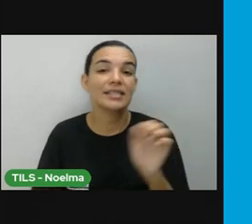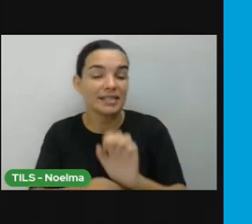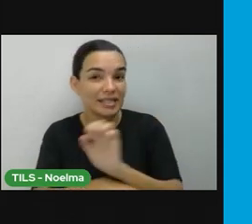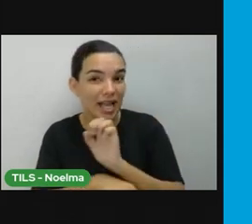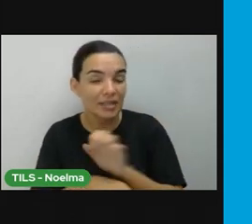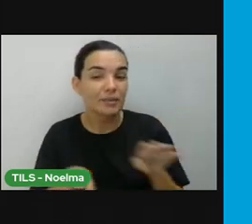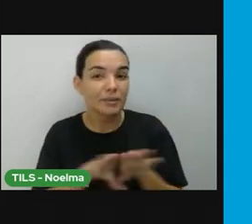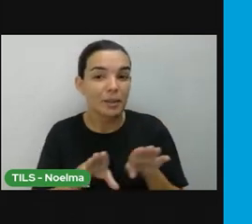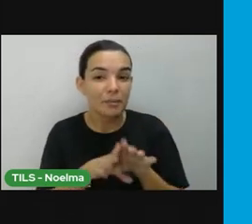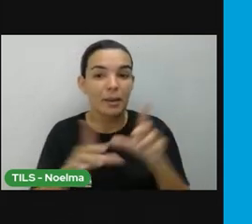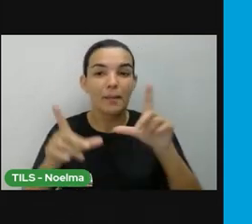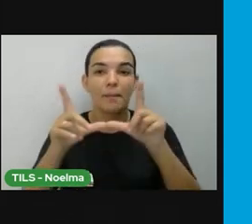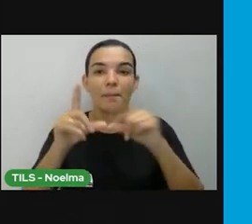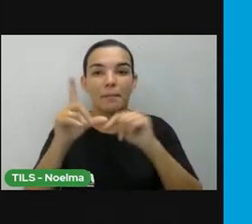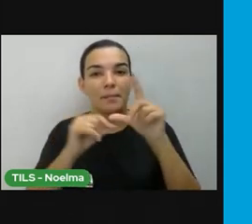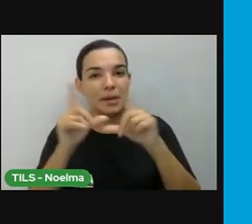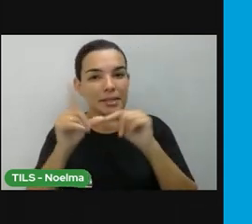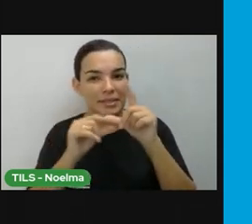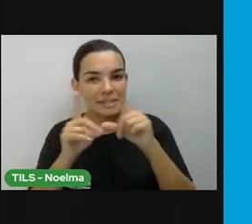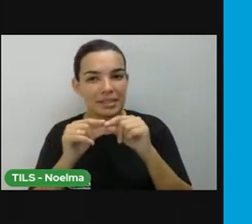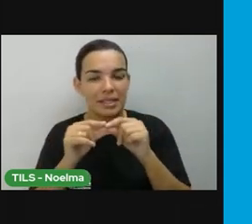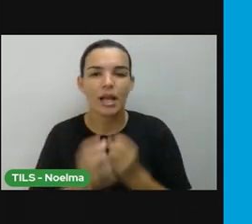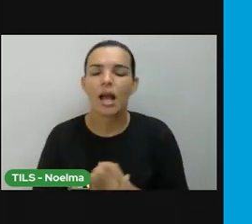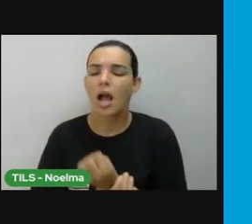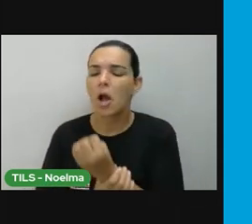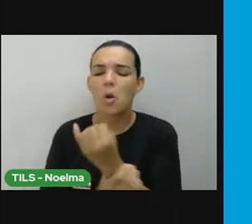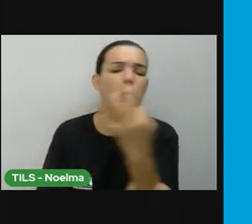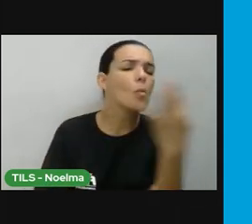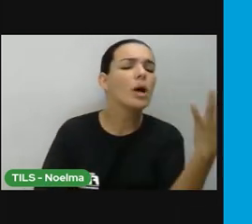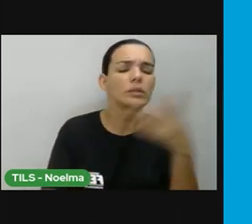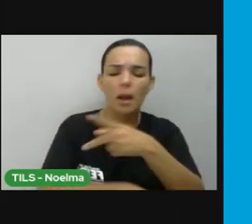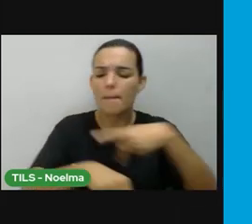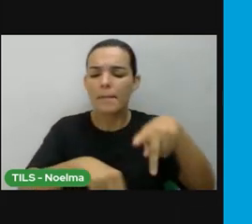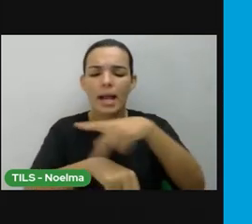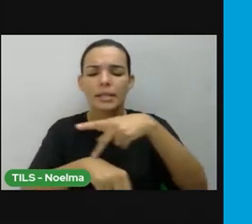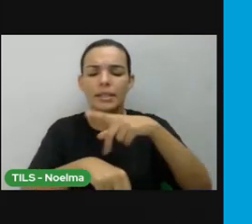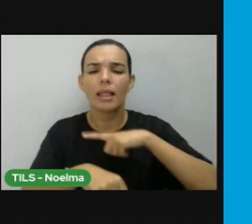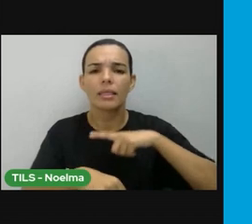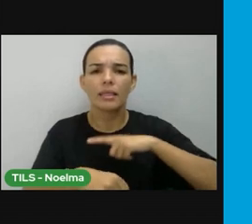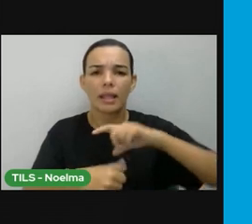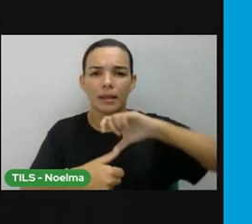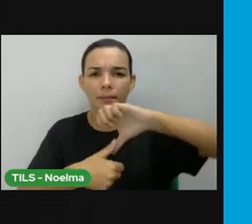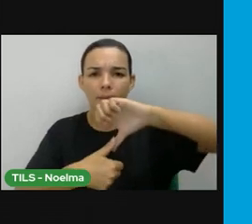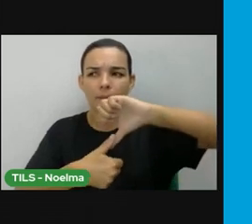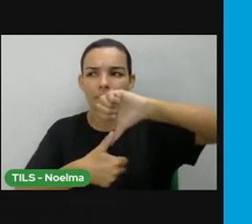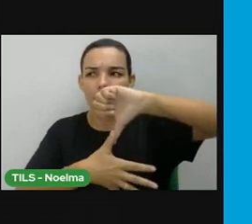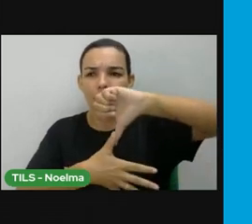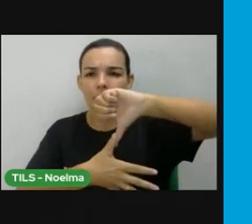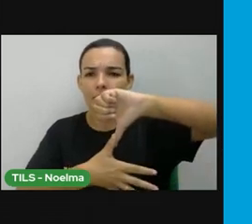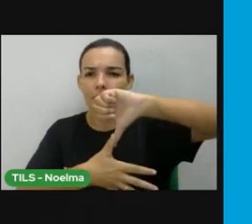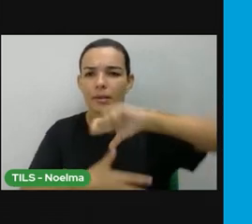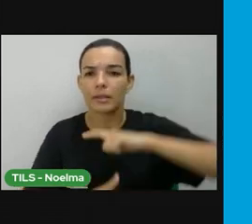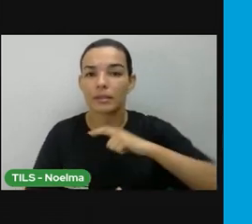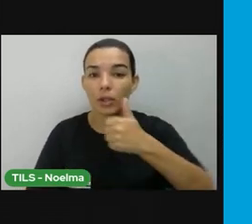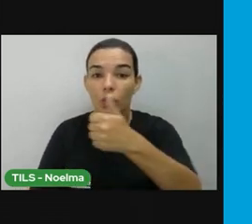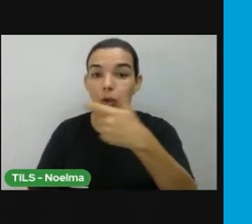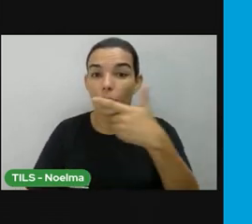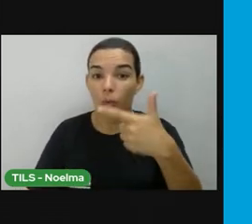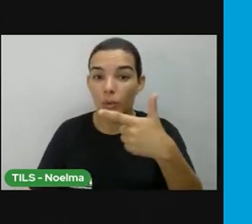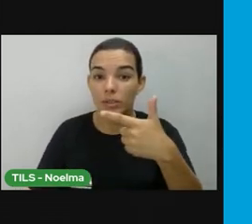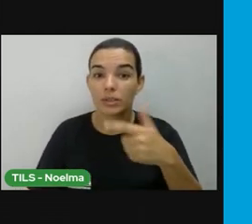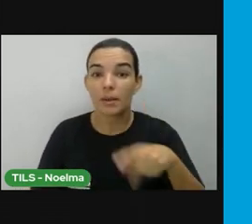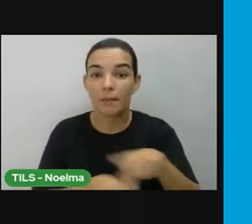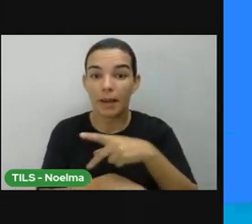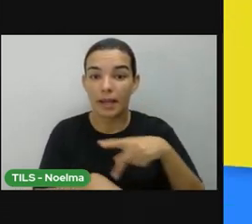Distrito Federal. Hum, e quantos países tem na América do Sul? Temos 12 países mais 3 territórios ultramarinos.